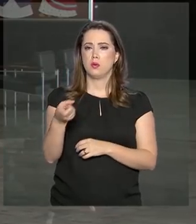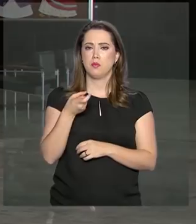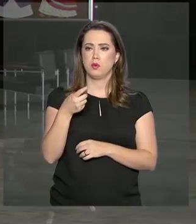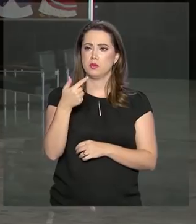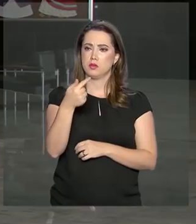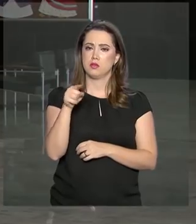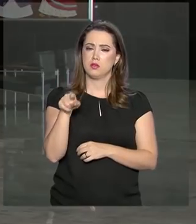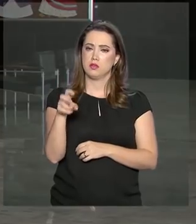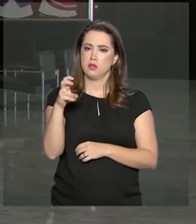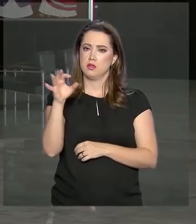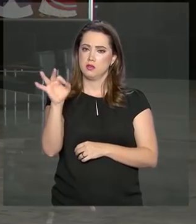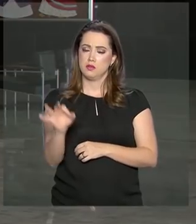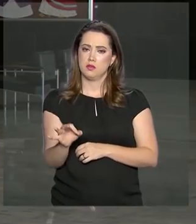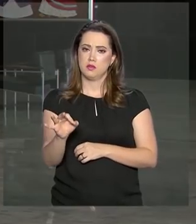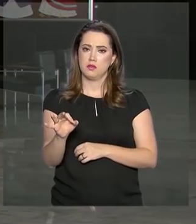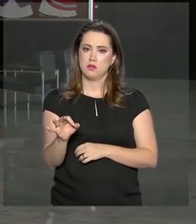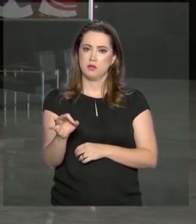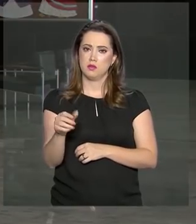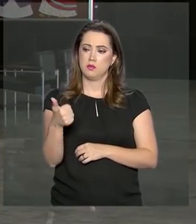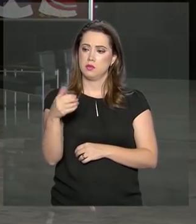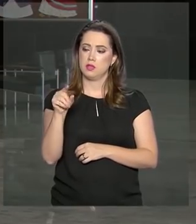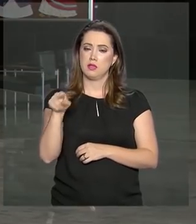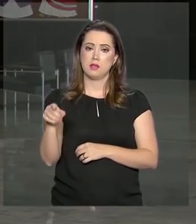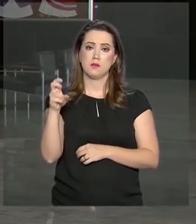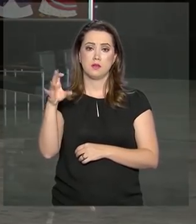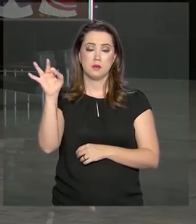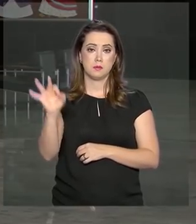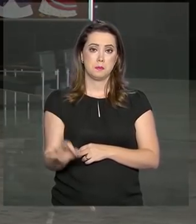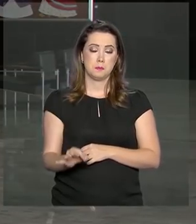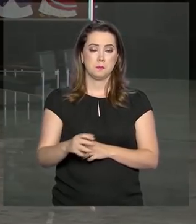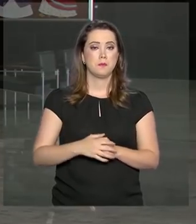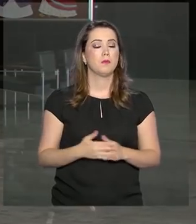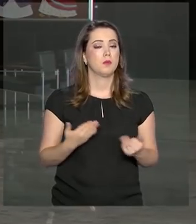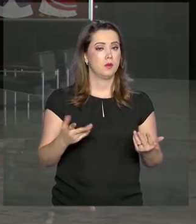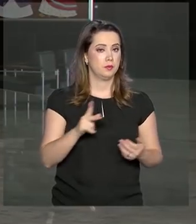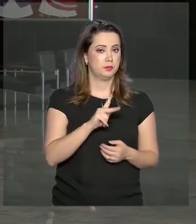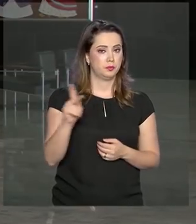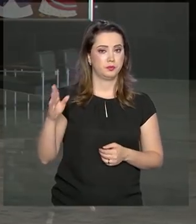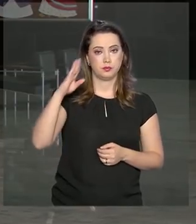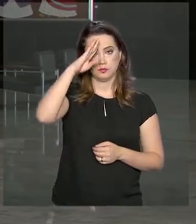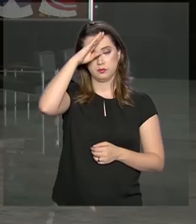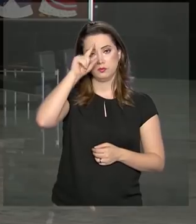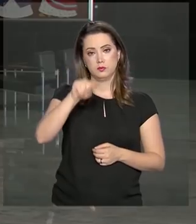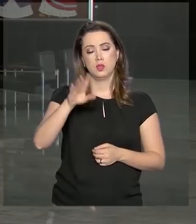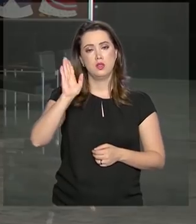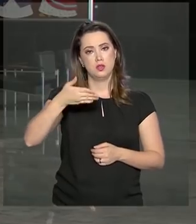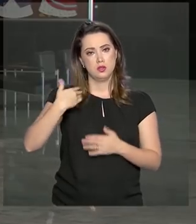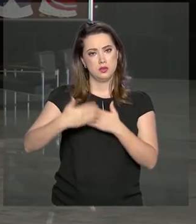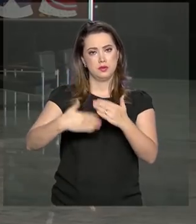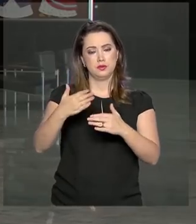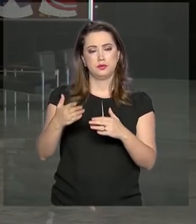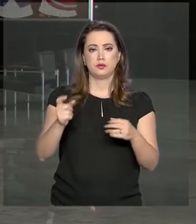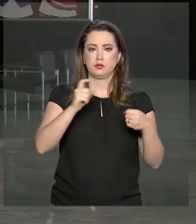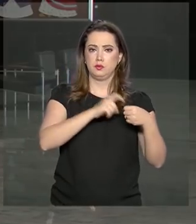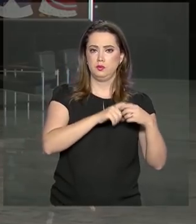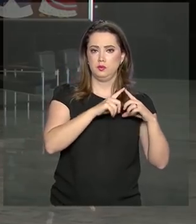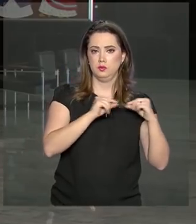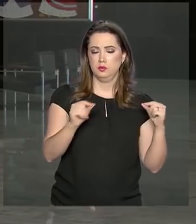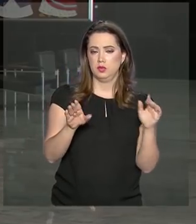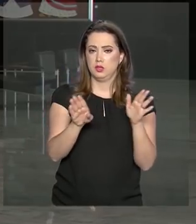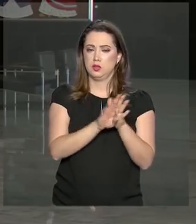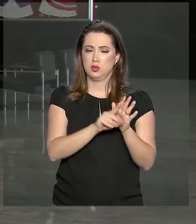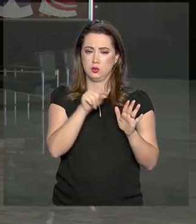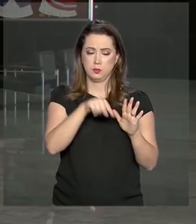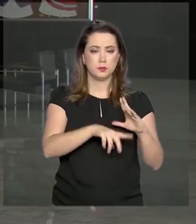7,5 para 10,5%. O presidente Jair Bolsonaro, ele já está a caminho de Brasília, a previsão é de que ele